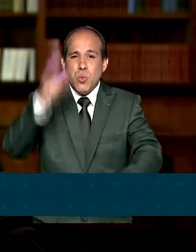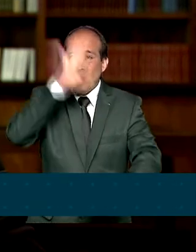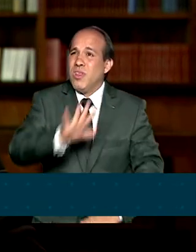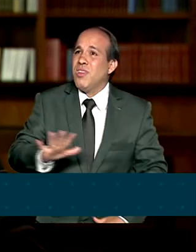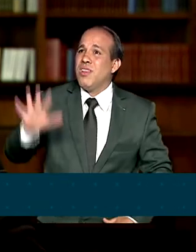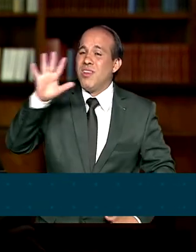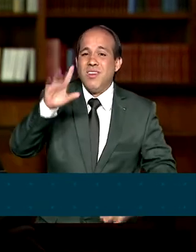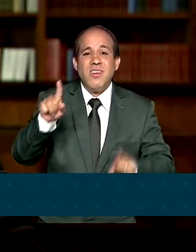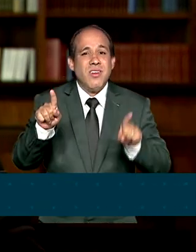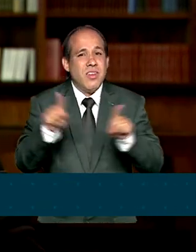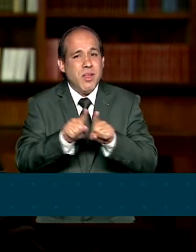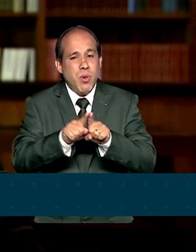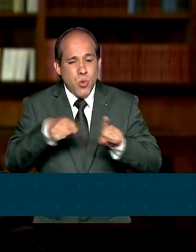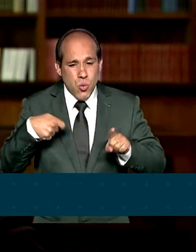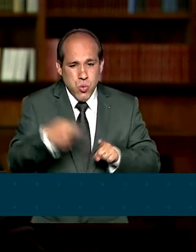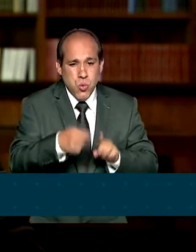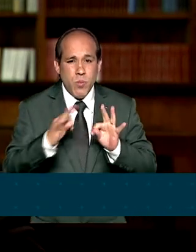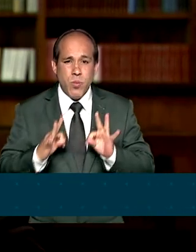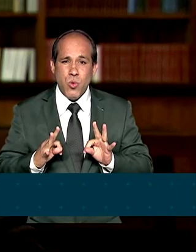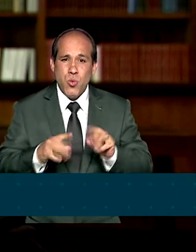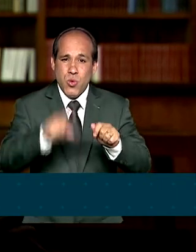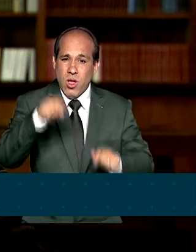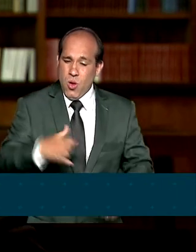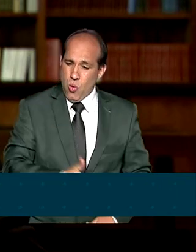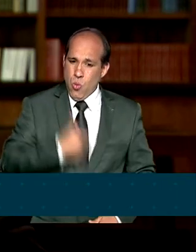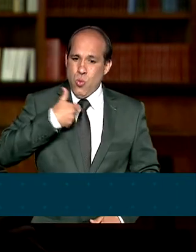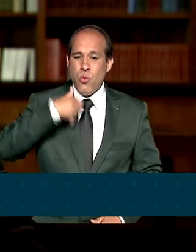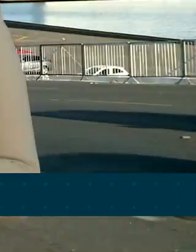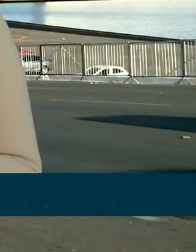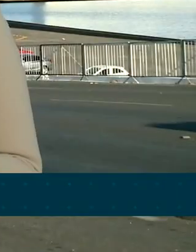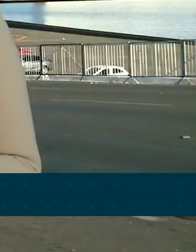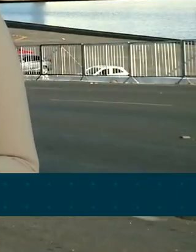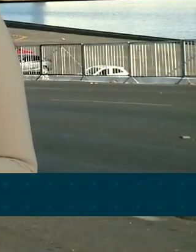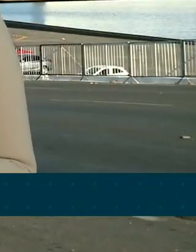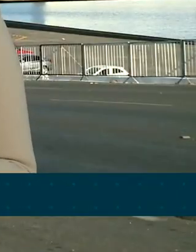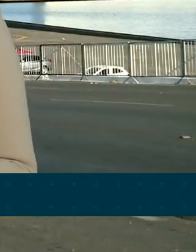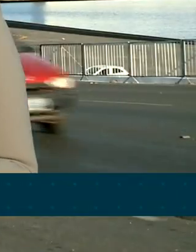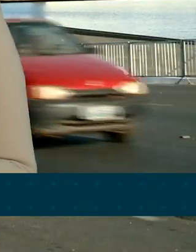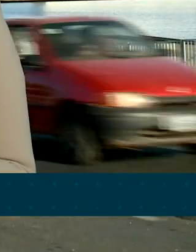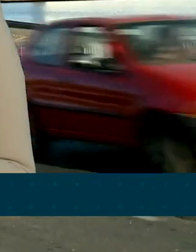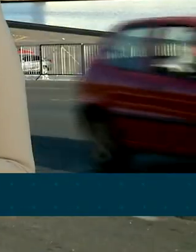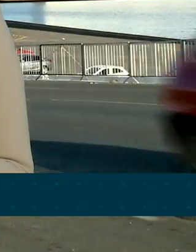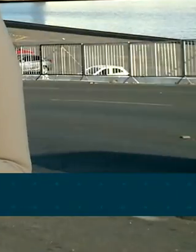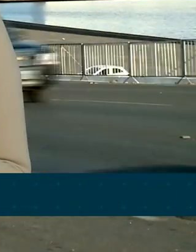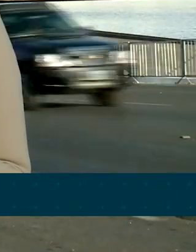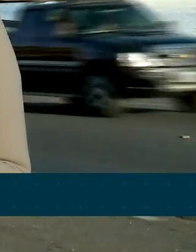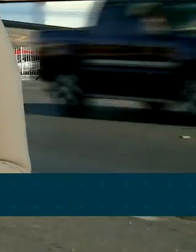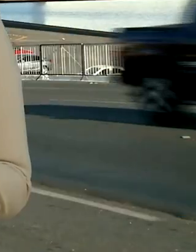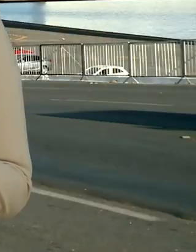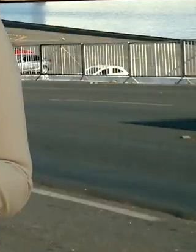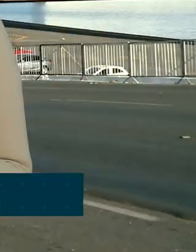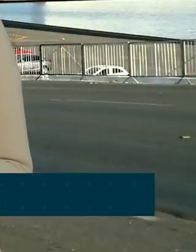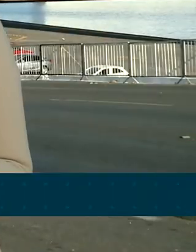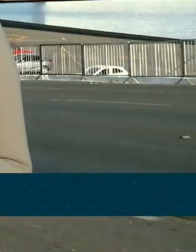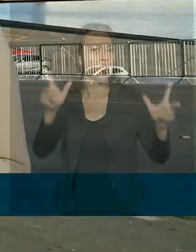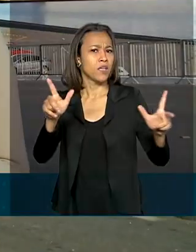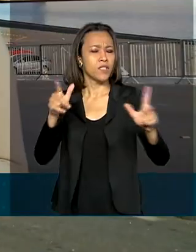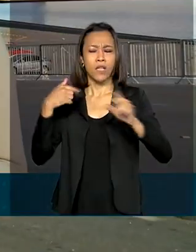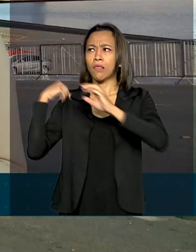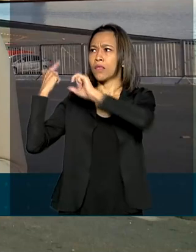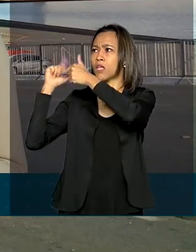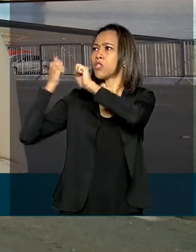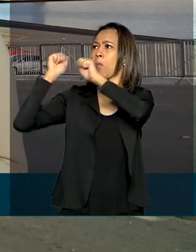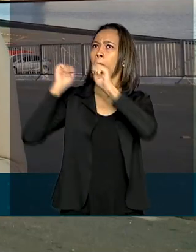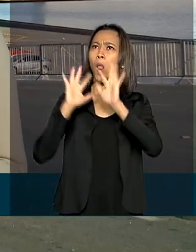nacionais e orgulhosamente assumidas como brasileiras. Um 7 de setembro diferente, sem o tradicional